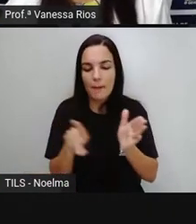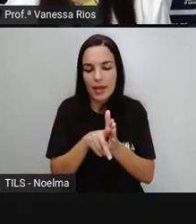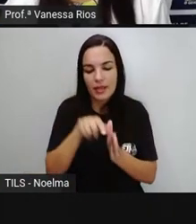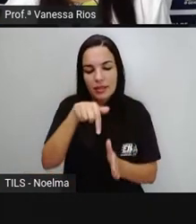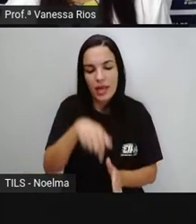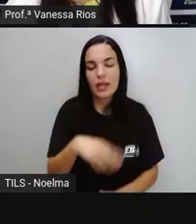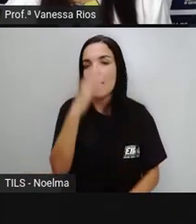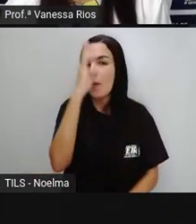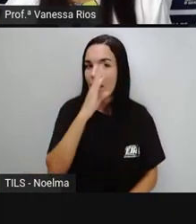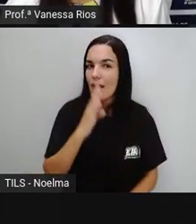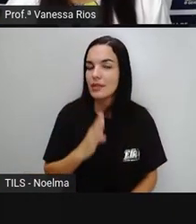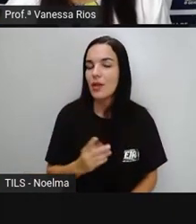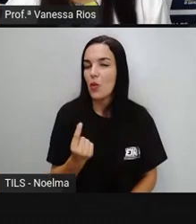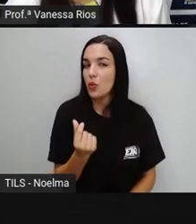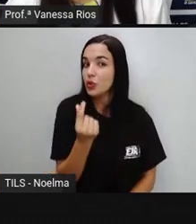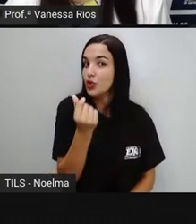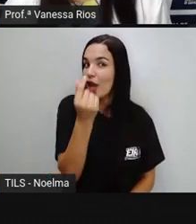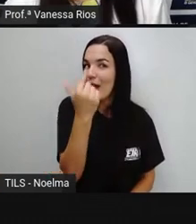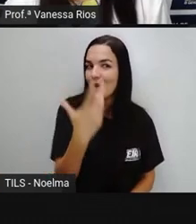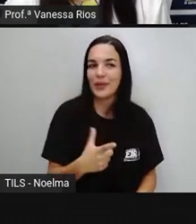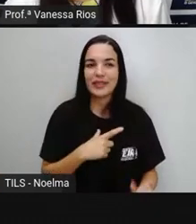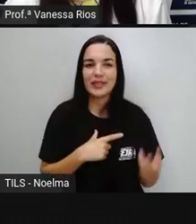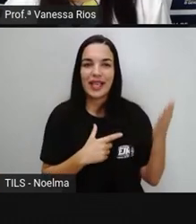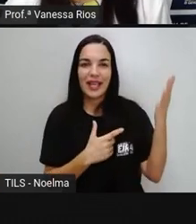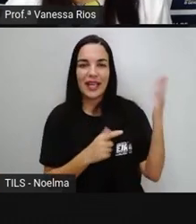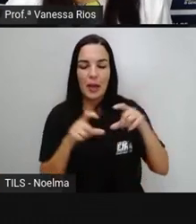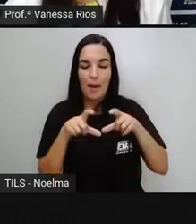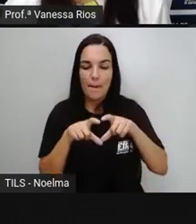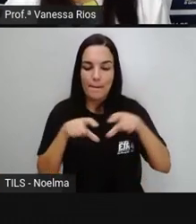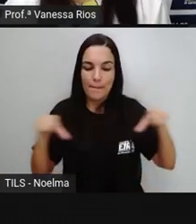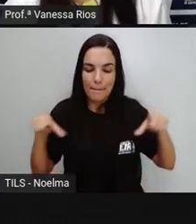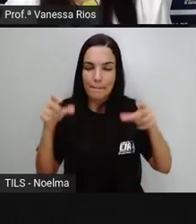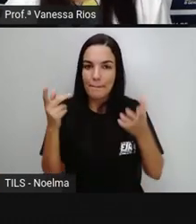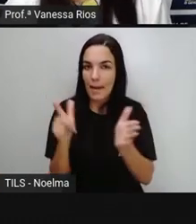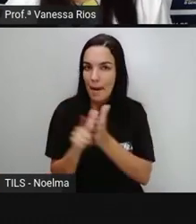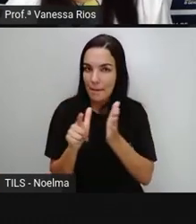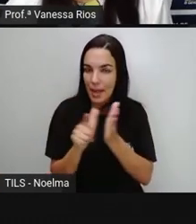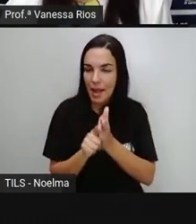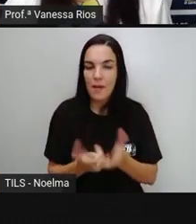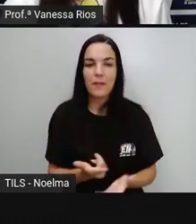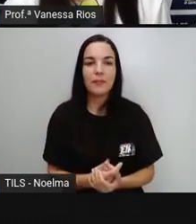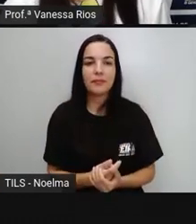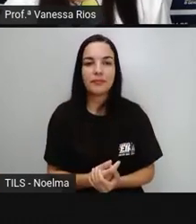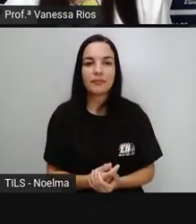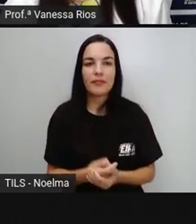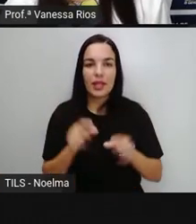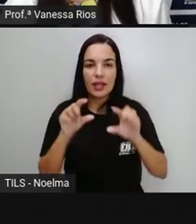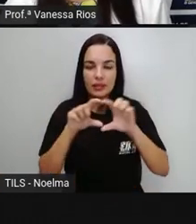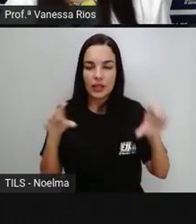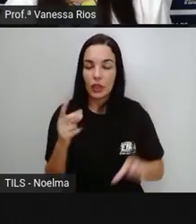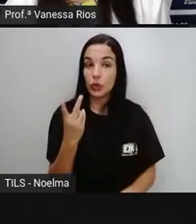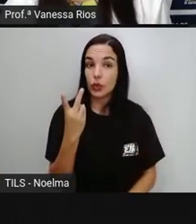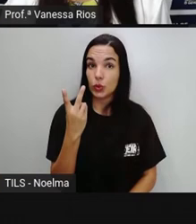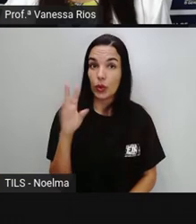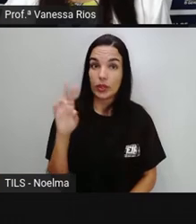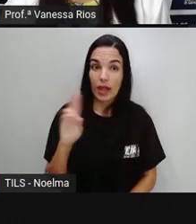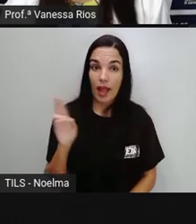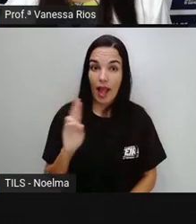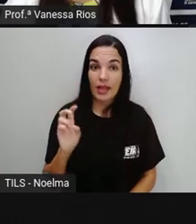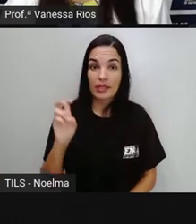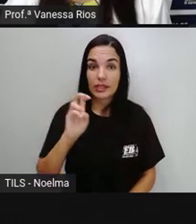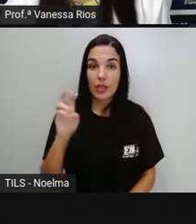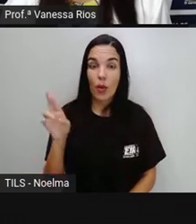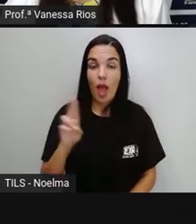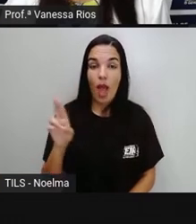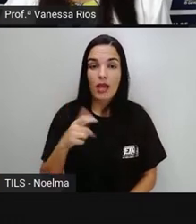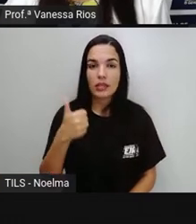sistema Monetário Brasileiro Então tem aí As cédulas Feitas de papel Então tem ali As notas De 2 De 5